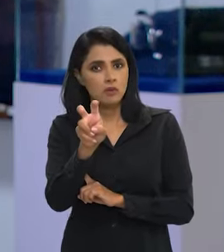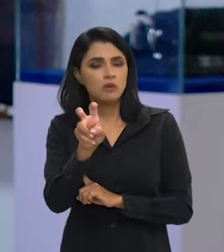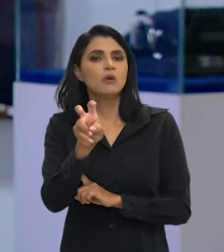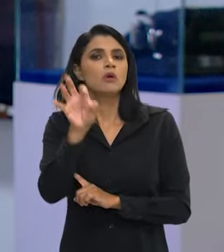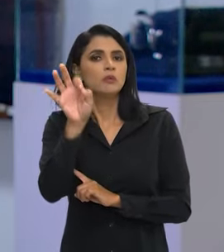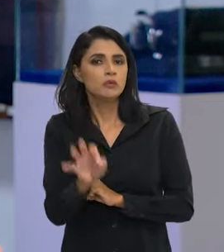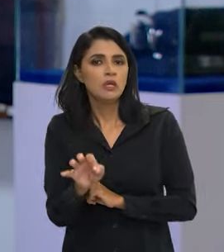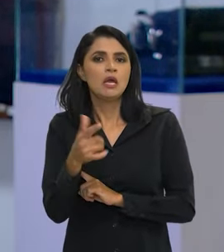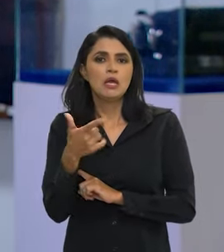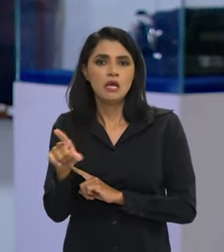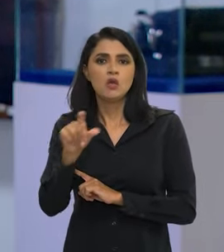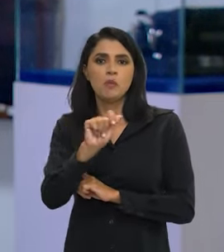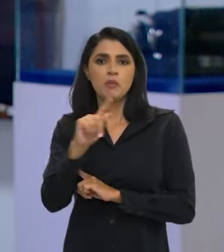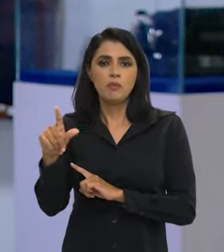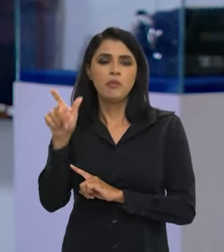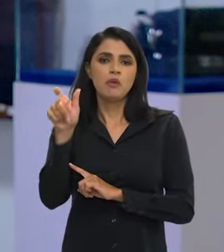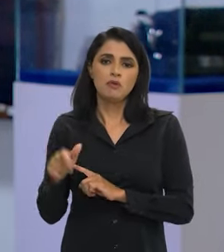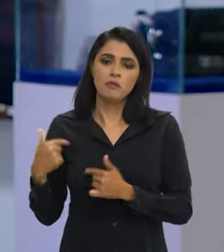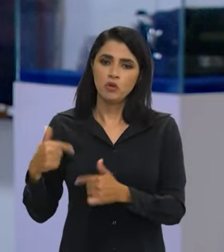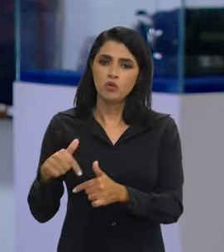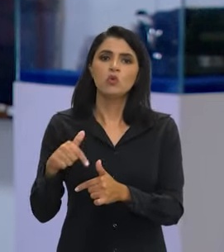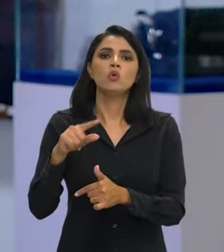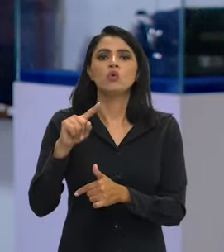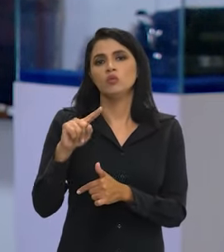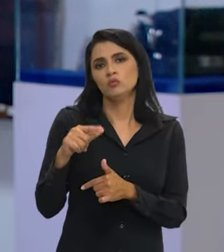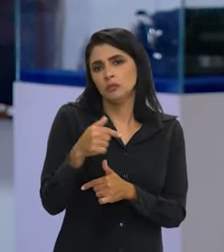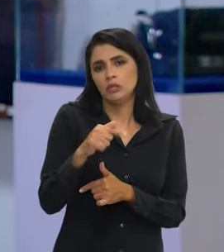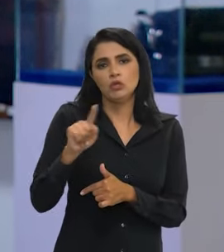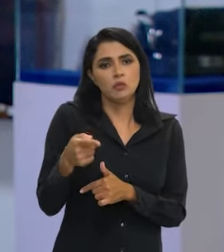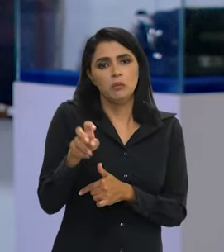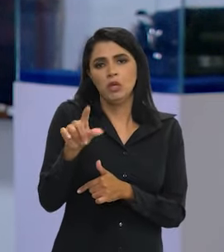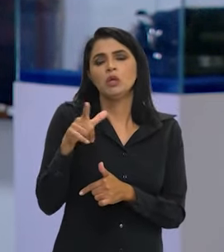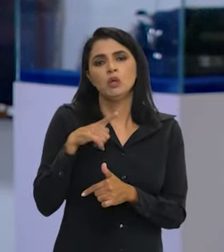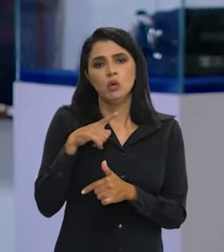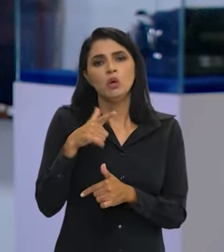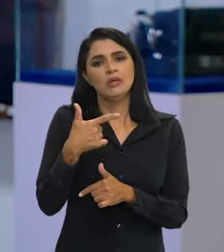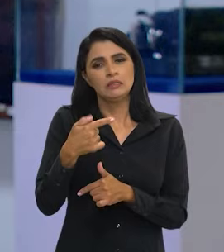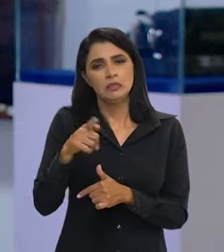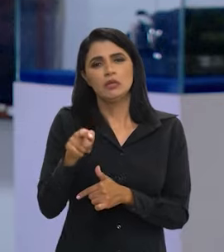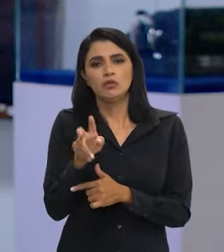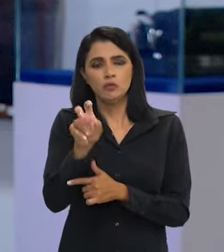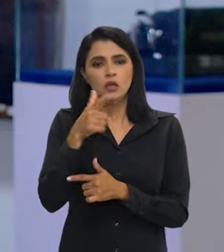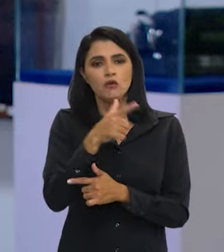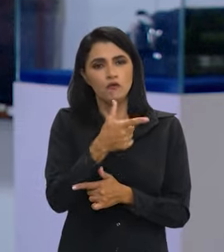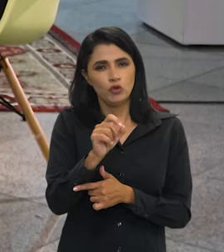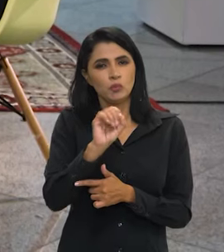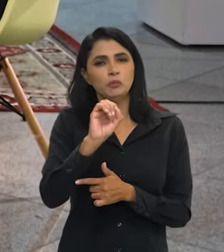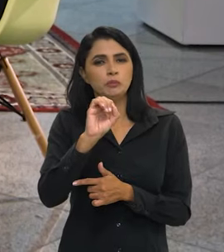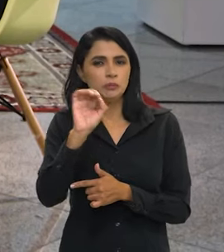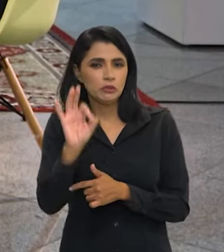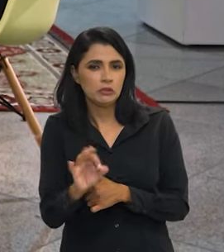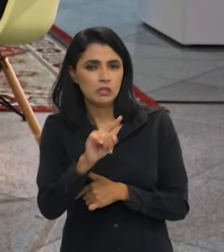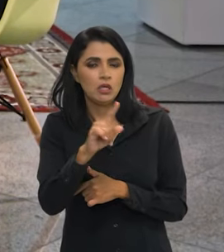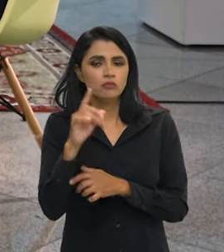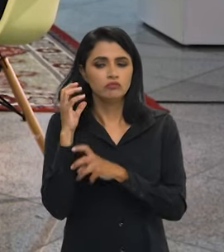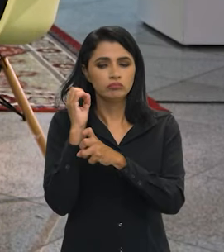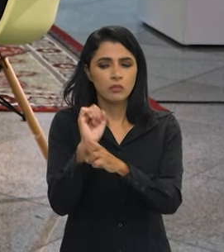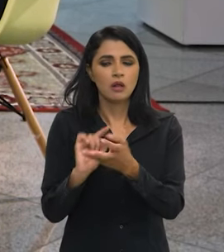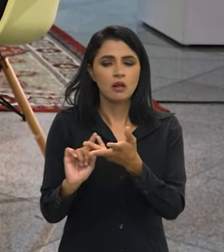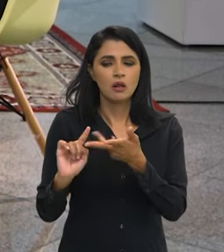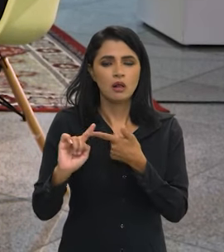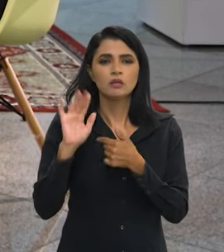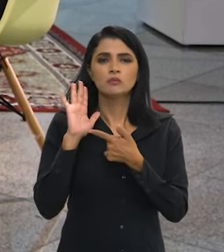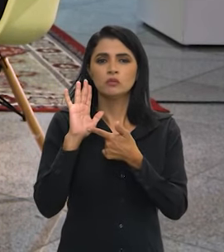e os aplicativos com 20%. Tem uma forma de fazer cálculo que o secretário executivo Chico Damasceno tem